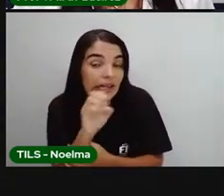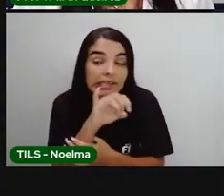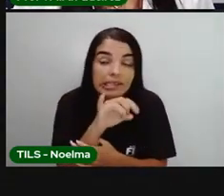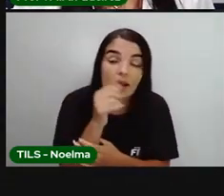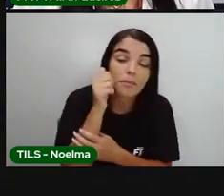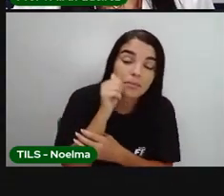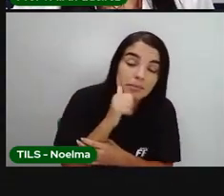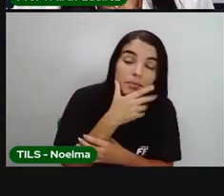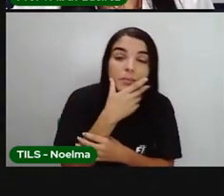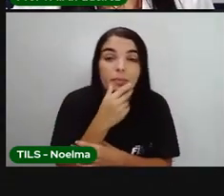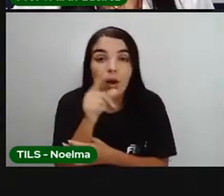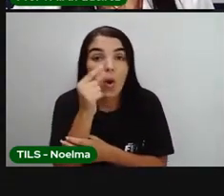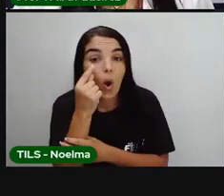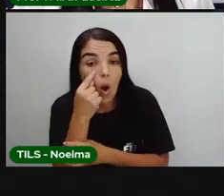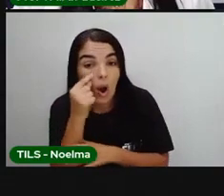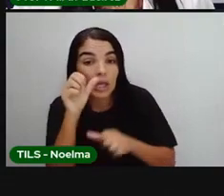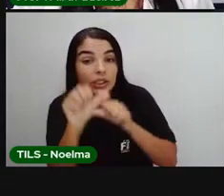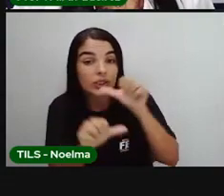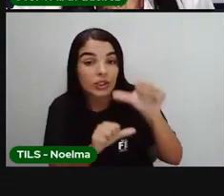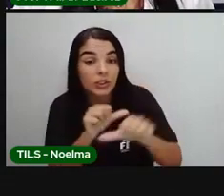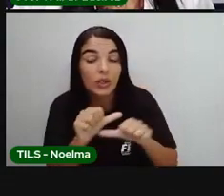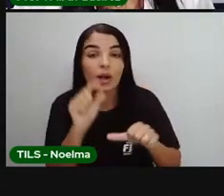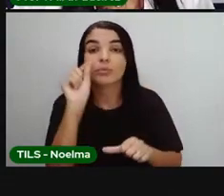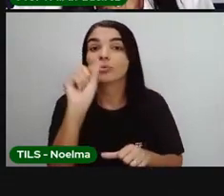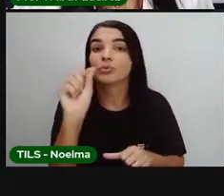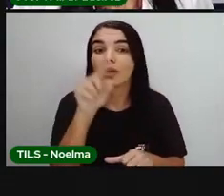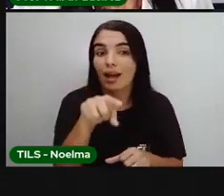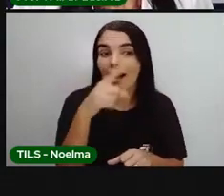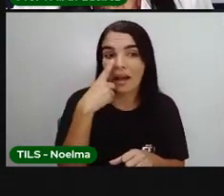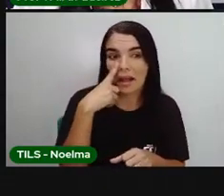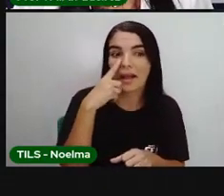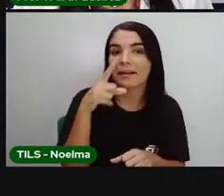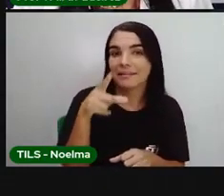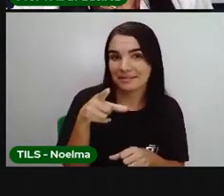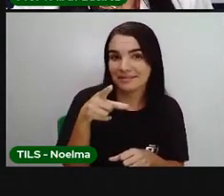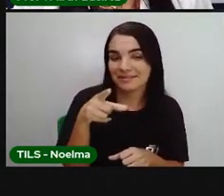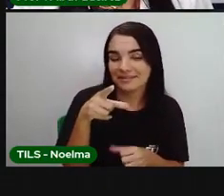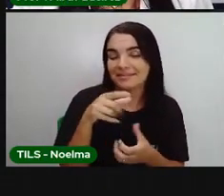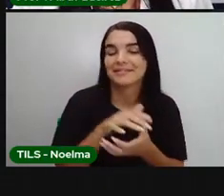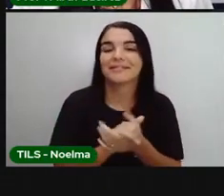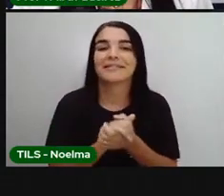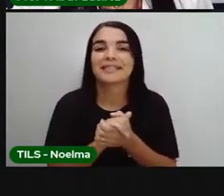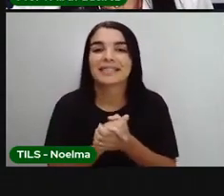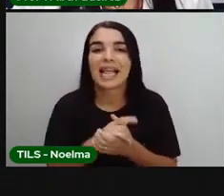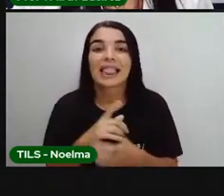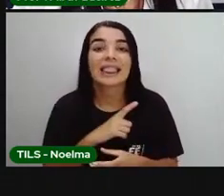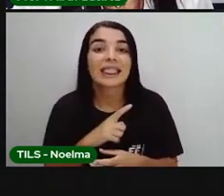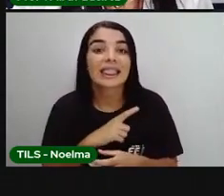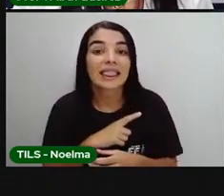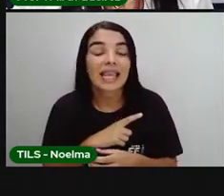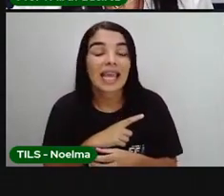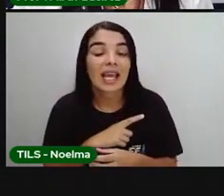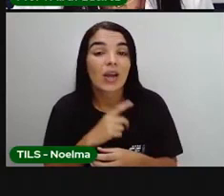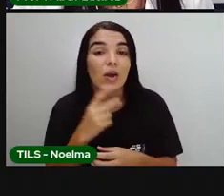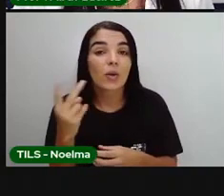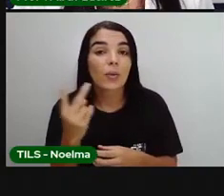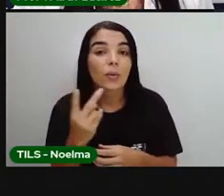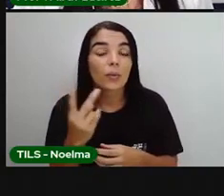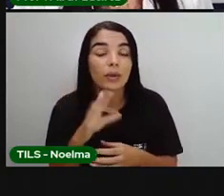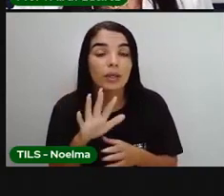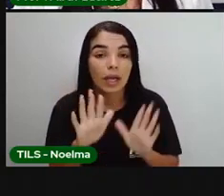masculino ou feminino. Olha o que que acontece. Lá estava no masculino, vamos passar para o feminino. Estava no singular,